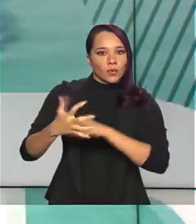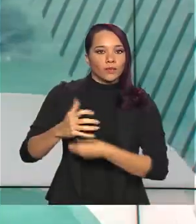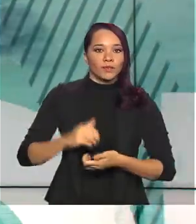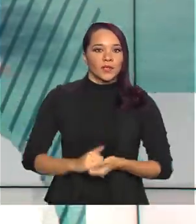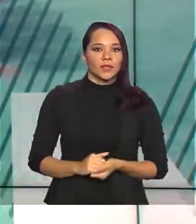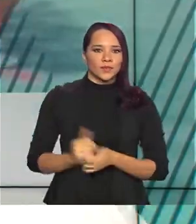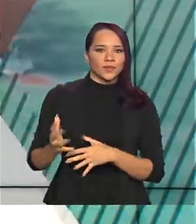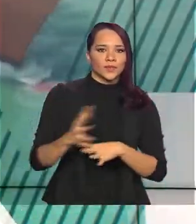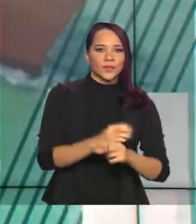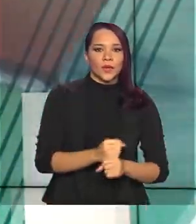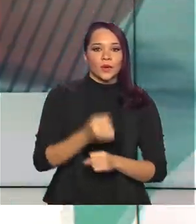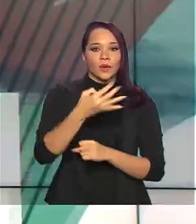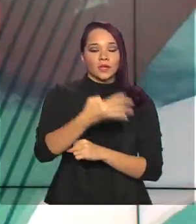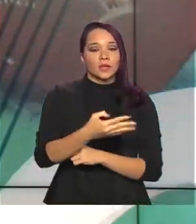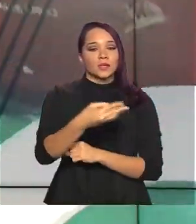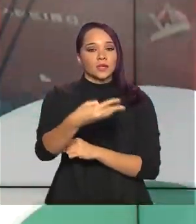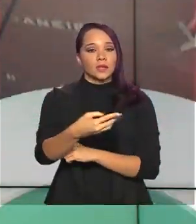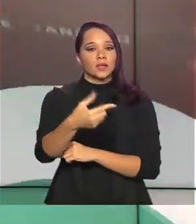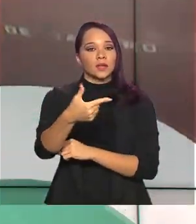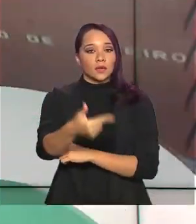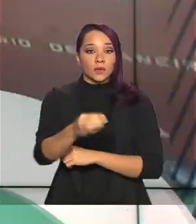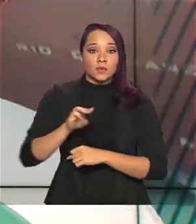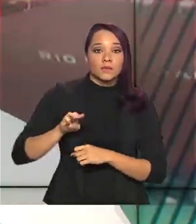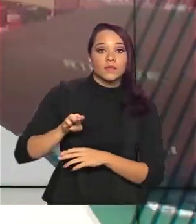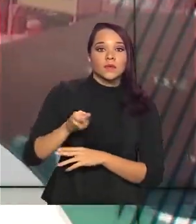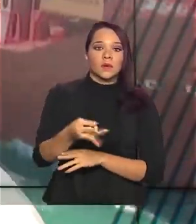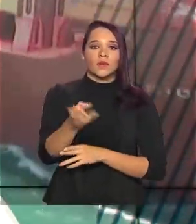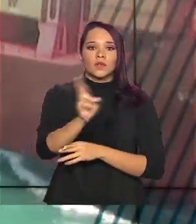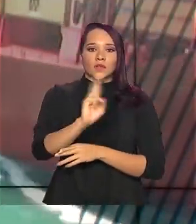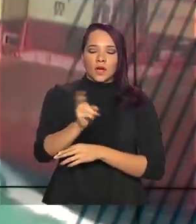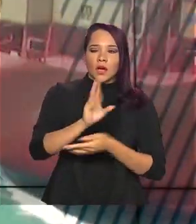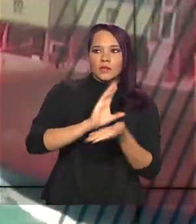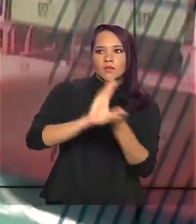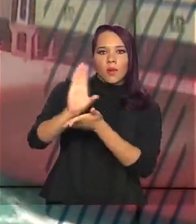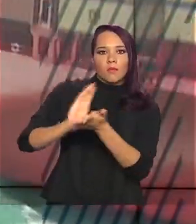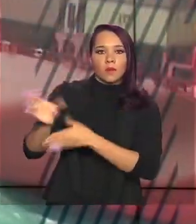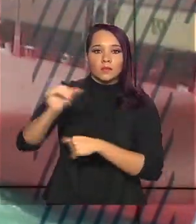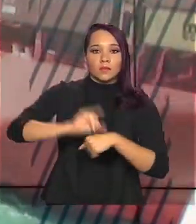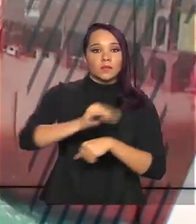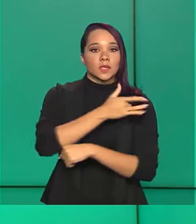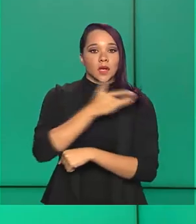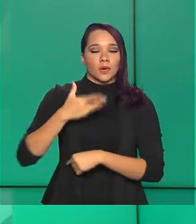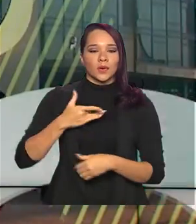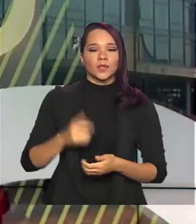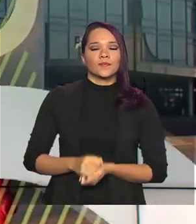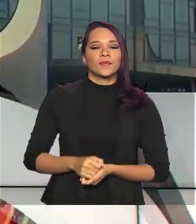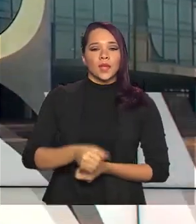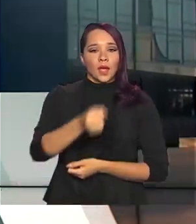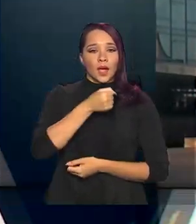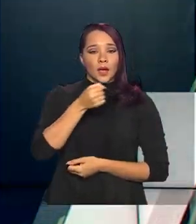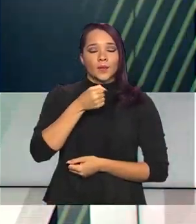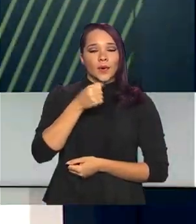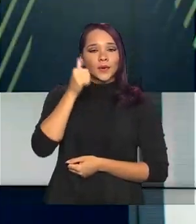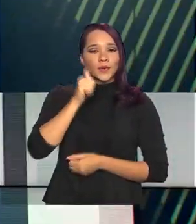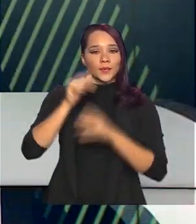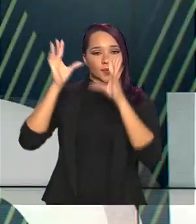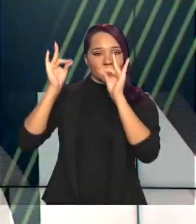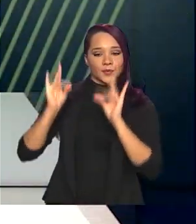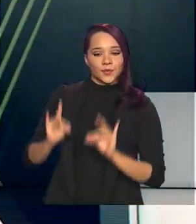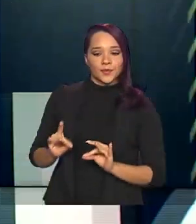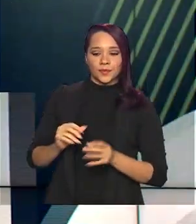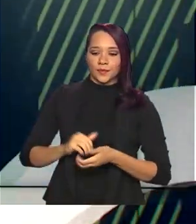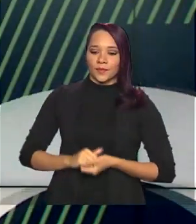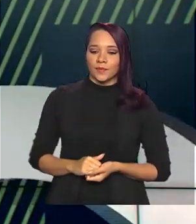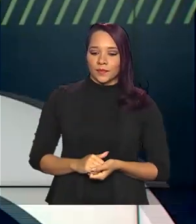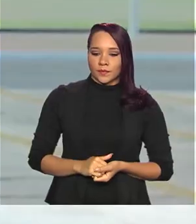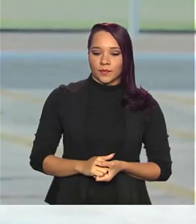Serão R$ 432 milhões repassados para as unidades de saúde. A repórter Luciana Colares de Holanda tem as informações.